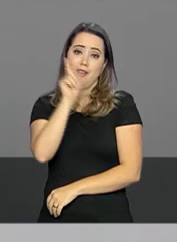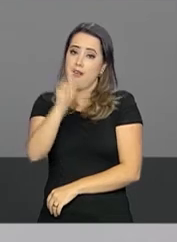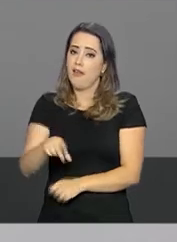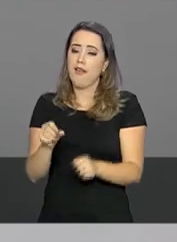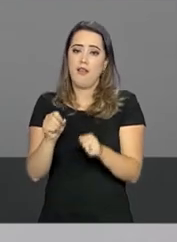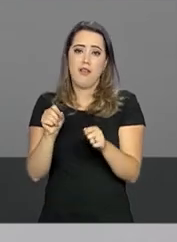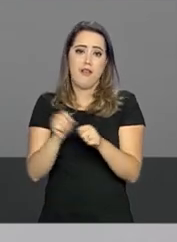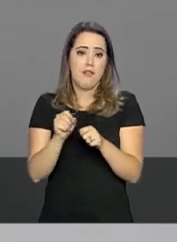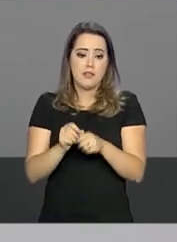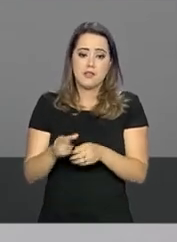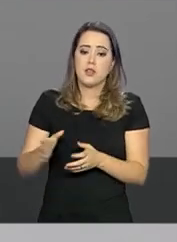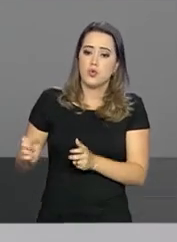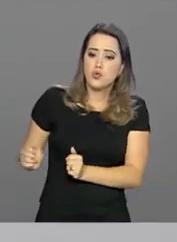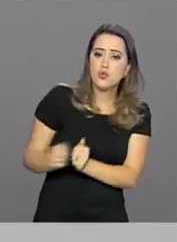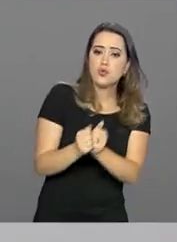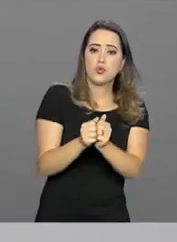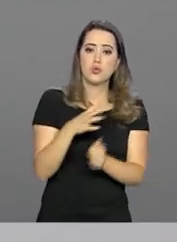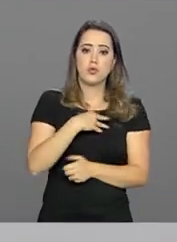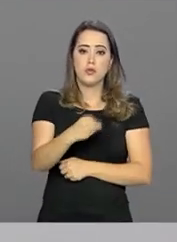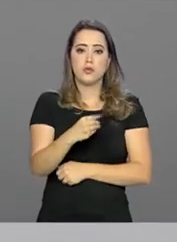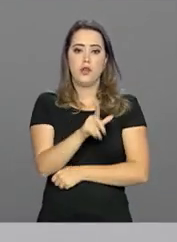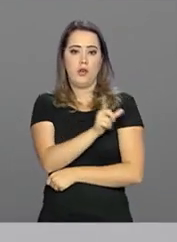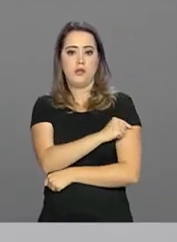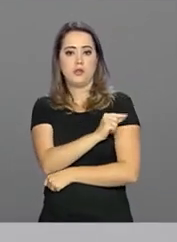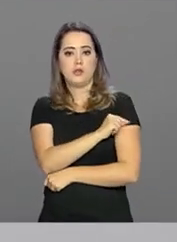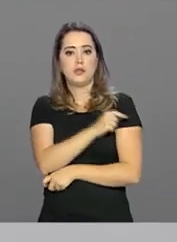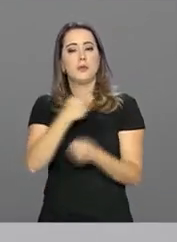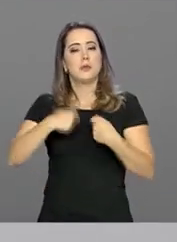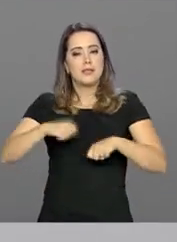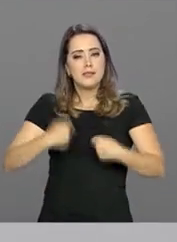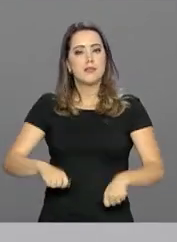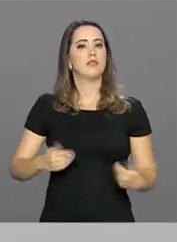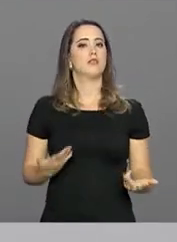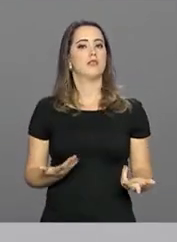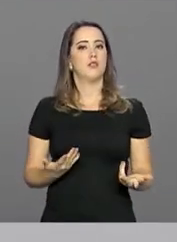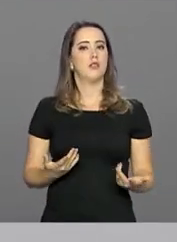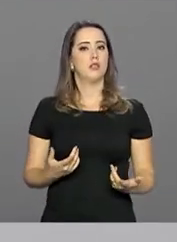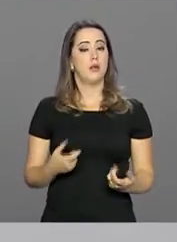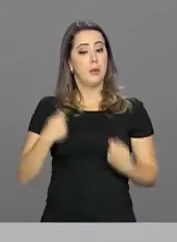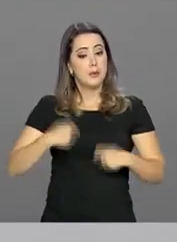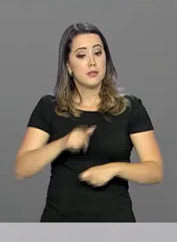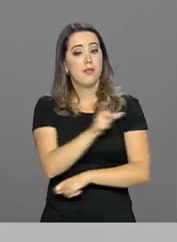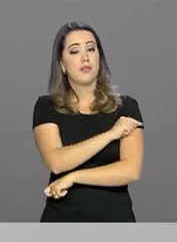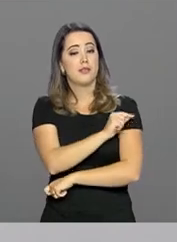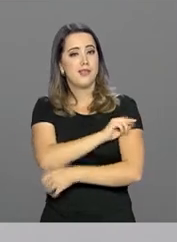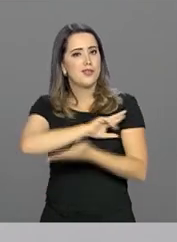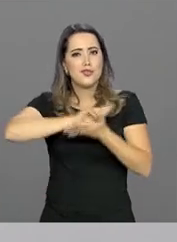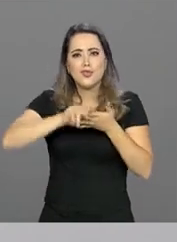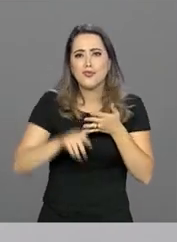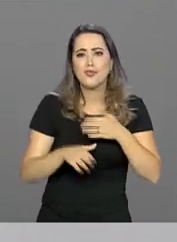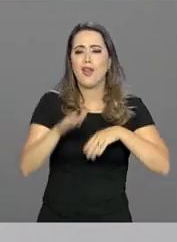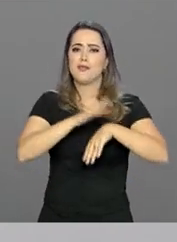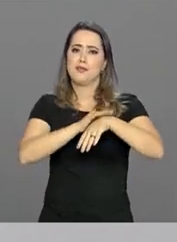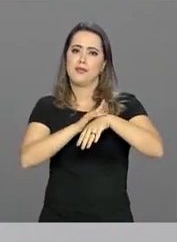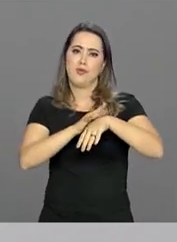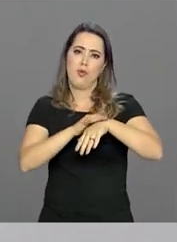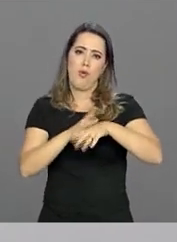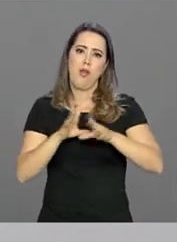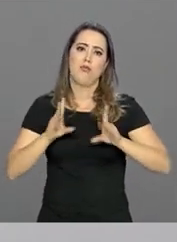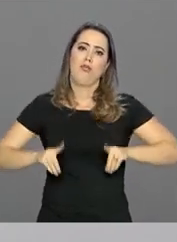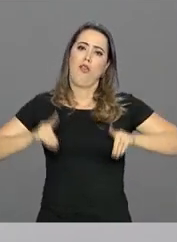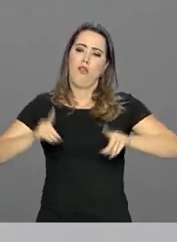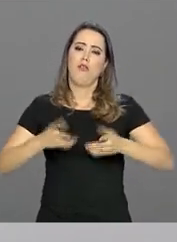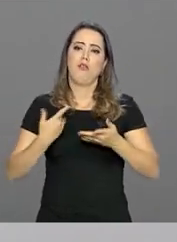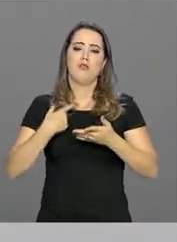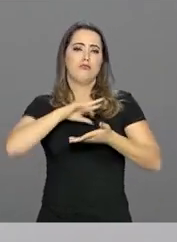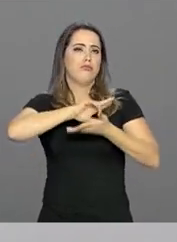de levar o seu filho para receber as vacinas nos postos de saúde. Nós temos que vacinar contra a poliomielite, a paralisia infantil, contra